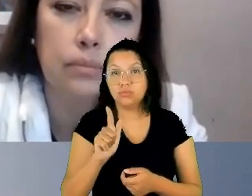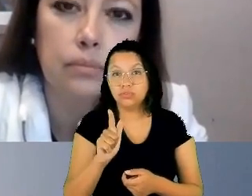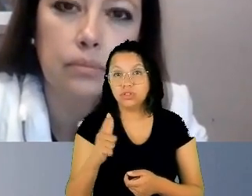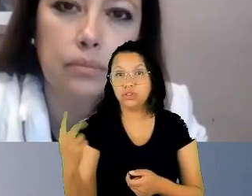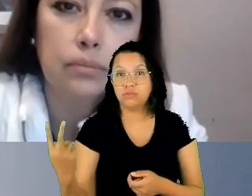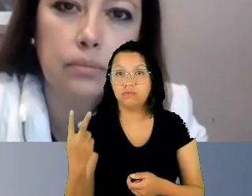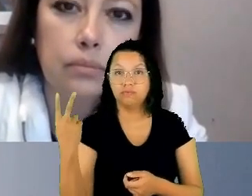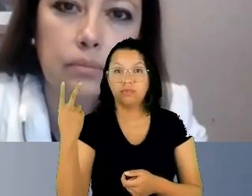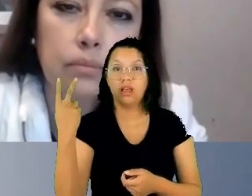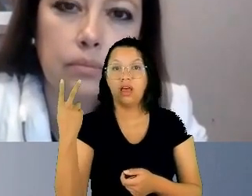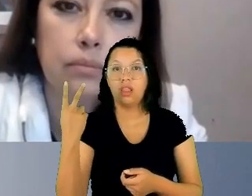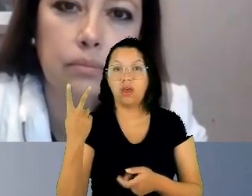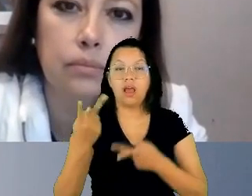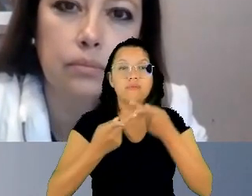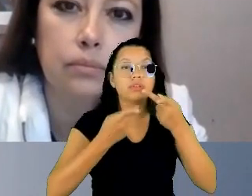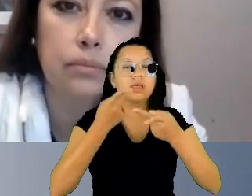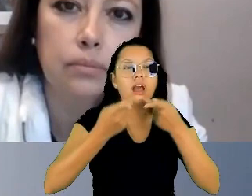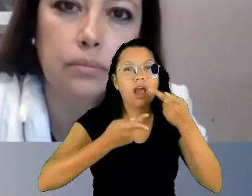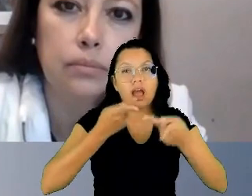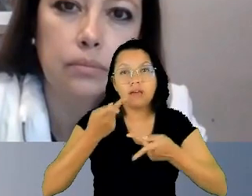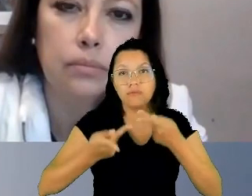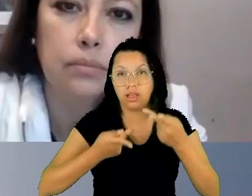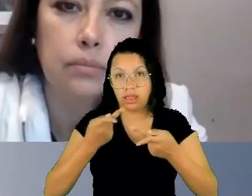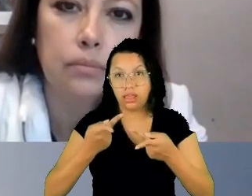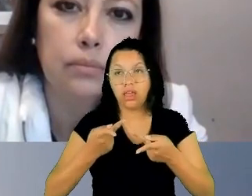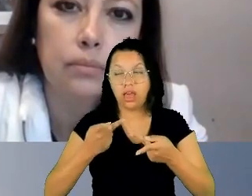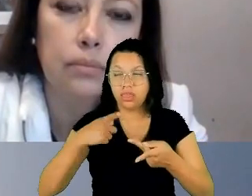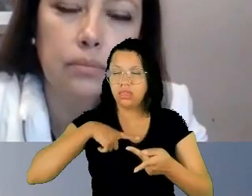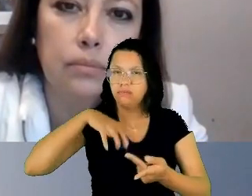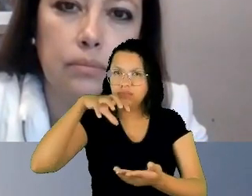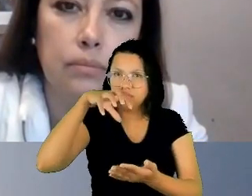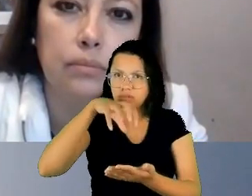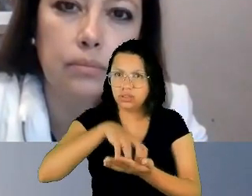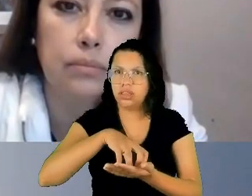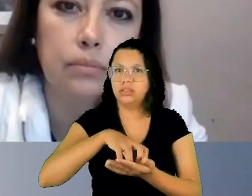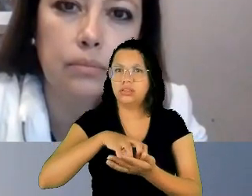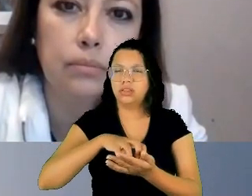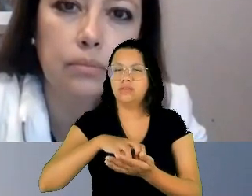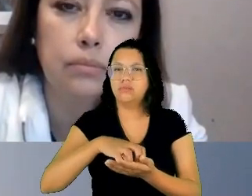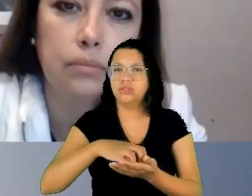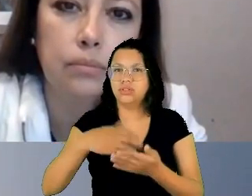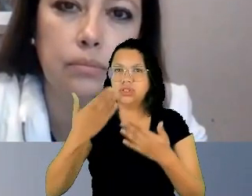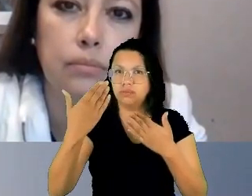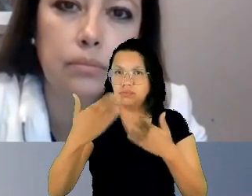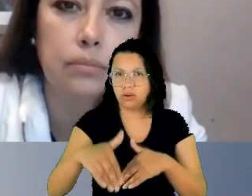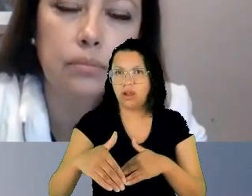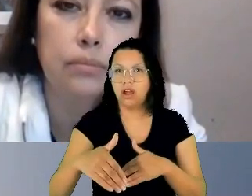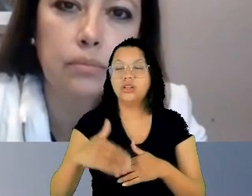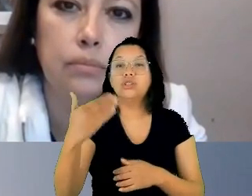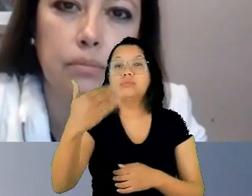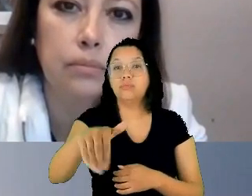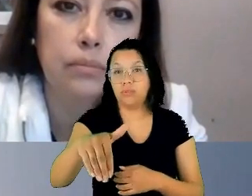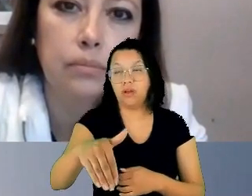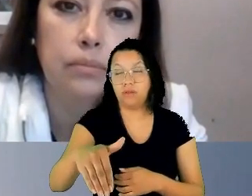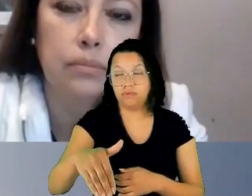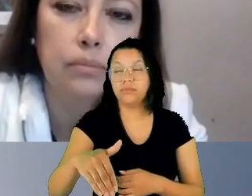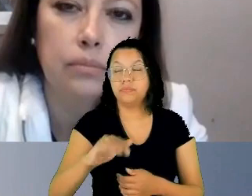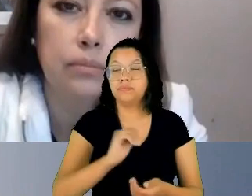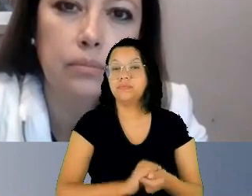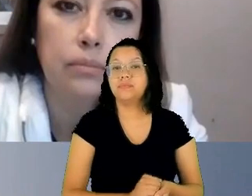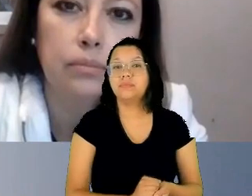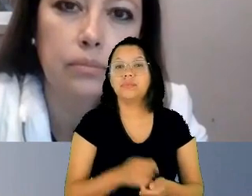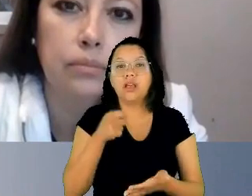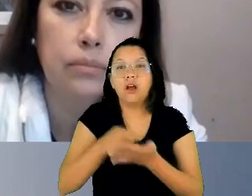que o valor central aí no campo probatório, o valor central da palavra da suposta vítima e a obrigação de reparar olhando para a